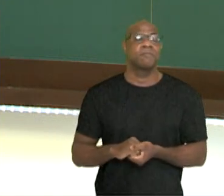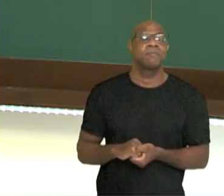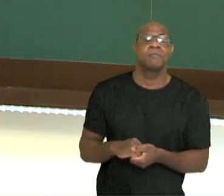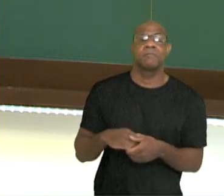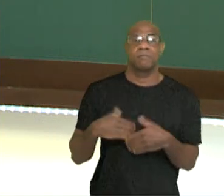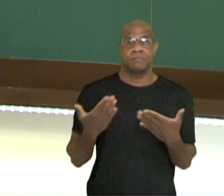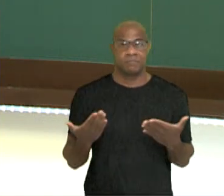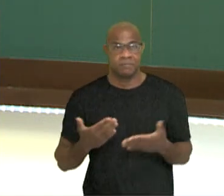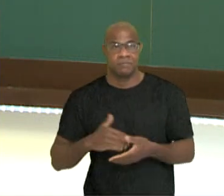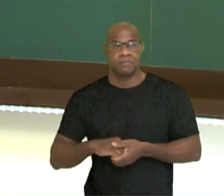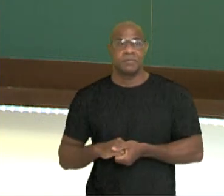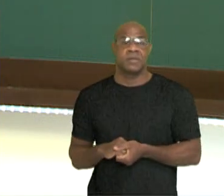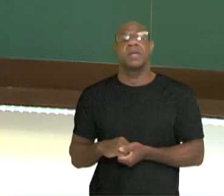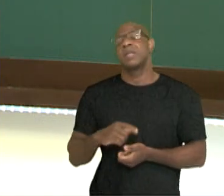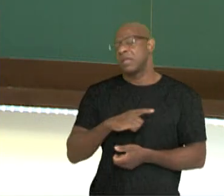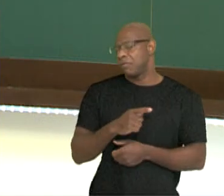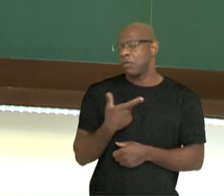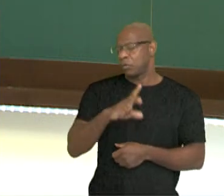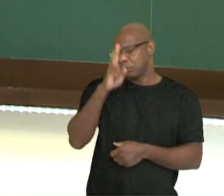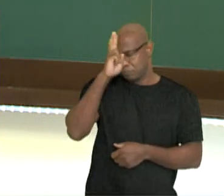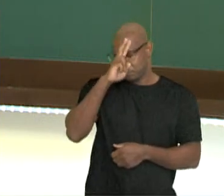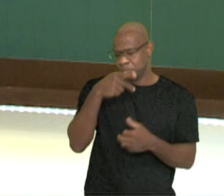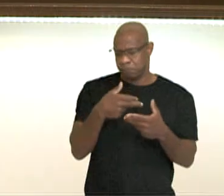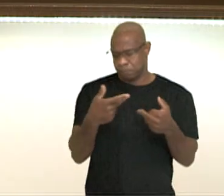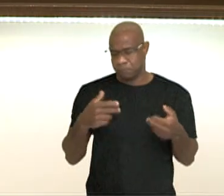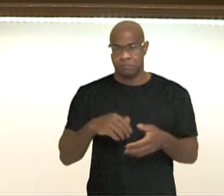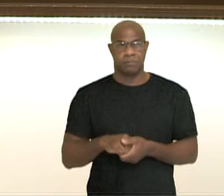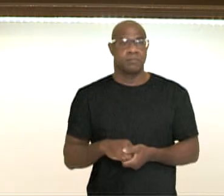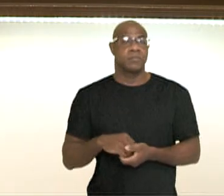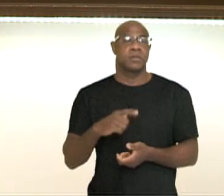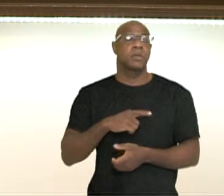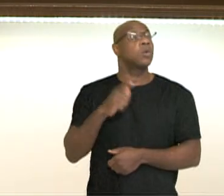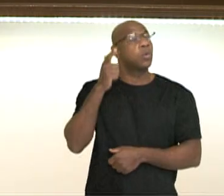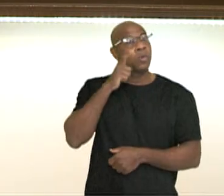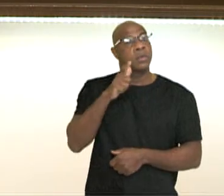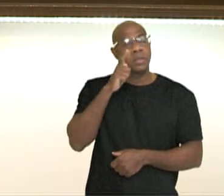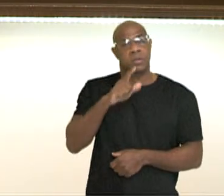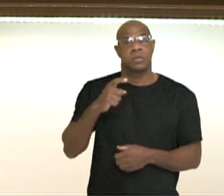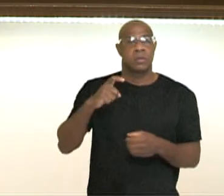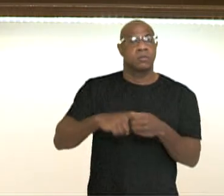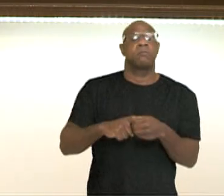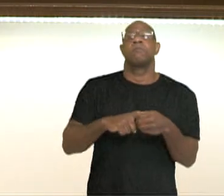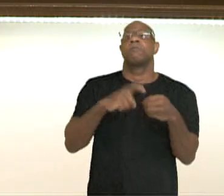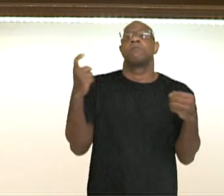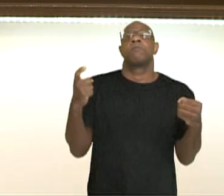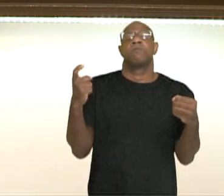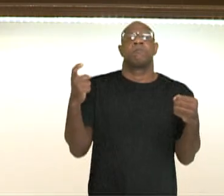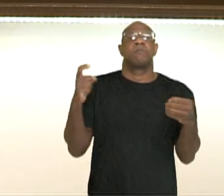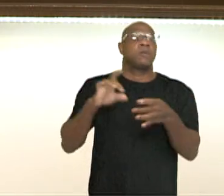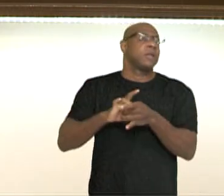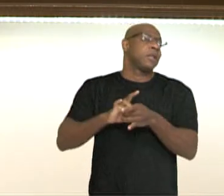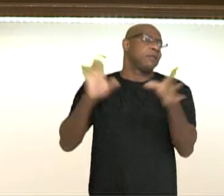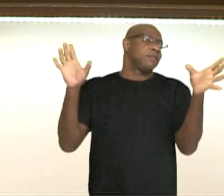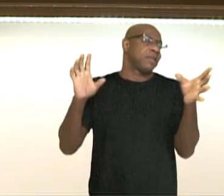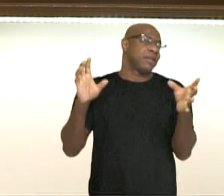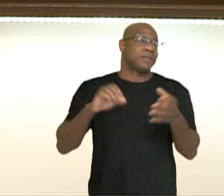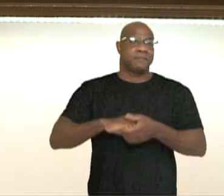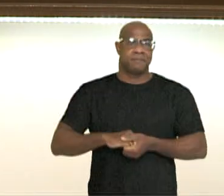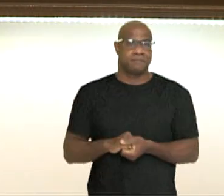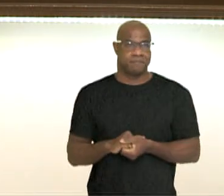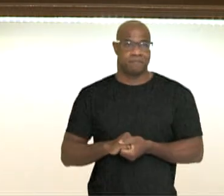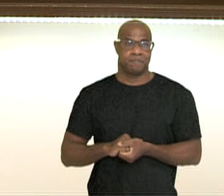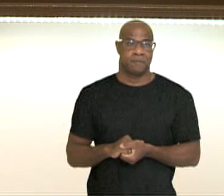Apesar de terem havido outras ao longo da história, foi a única que conseguiu a independência, conseguiu se desvencilhar do sistema colonial.